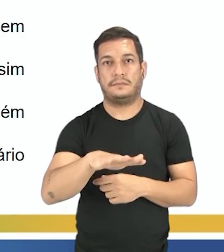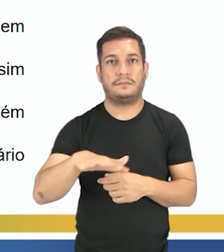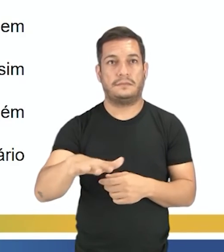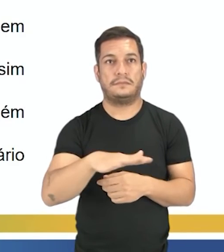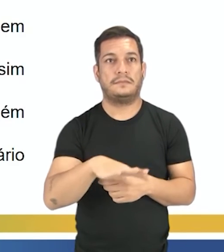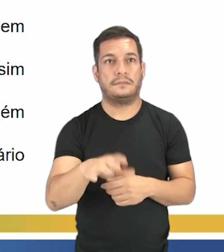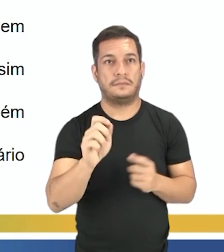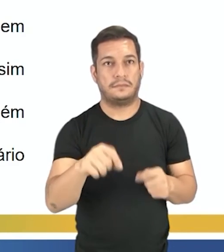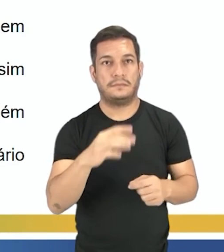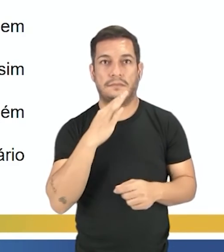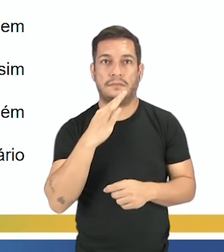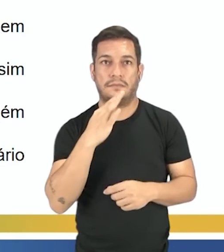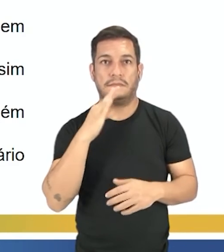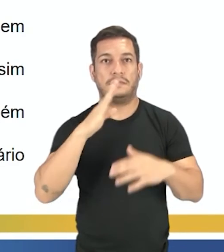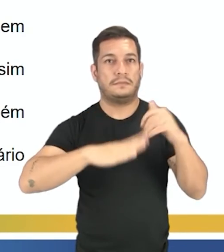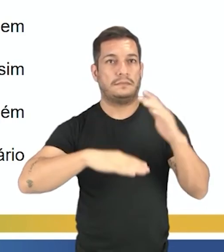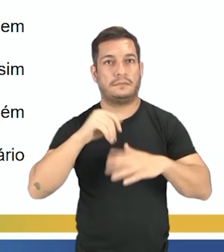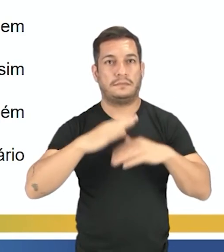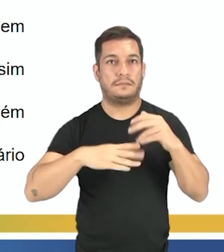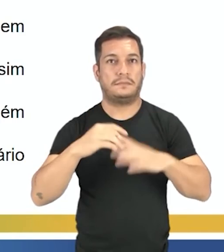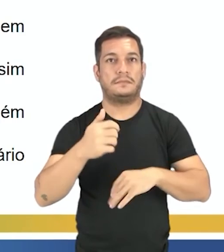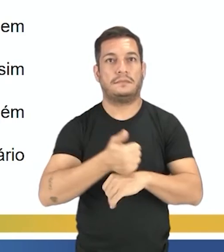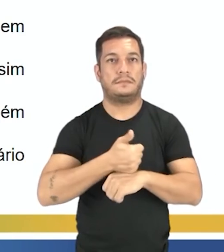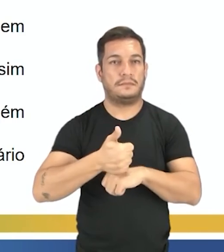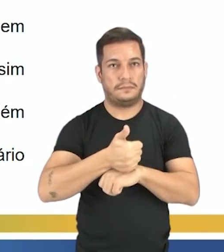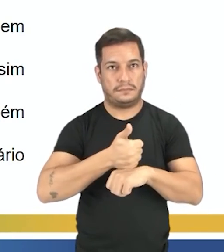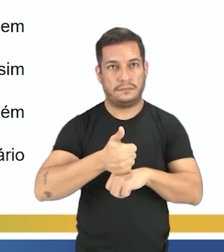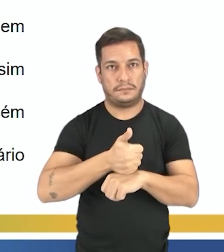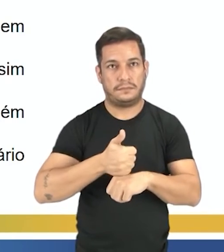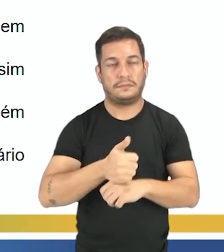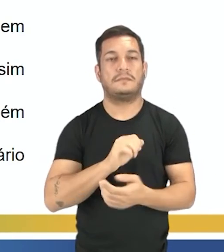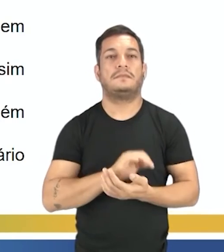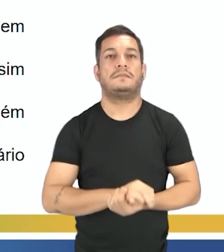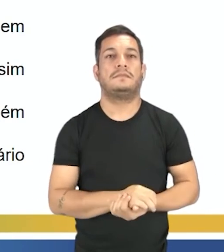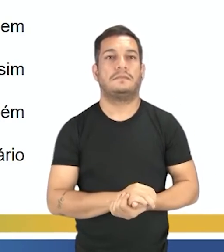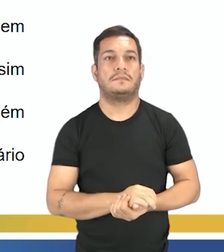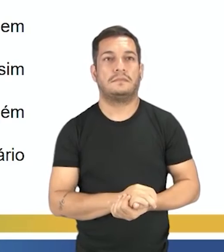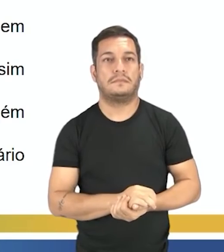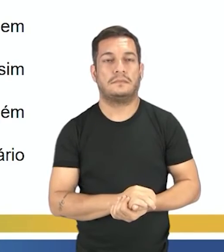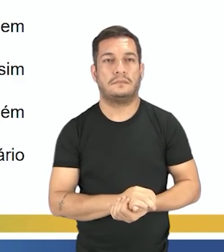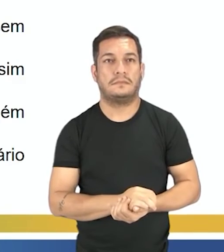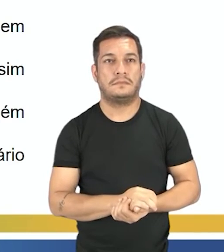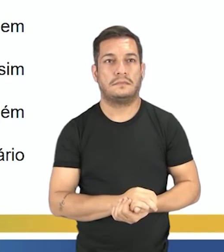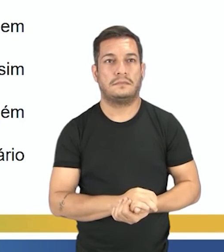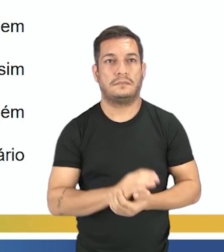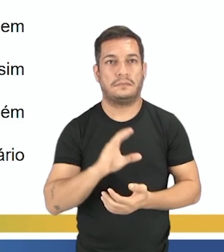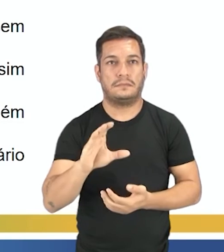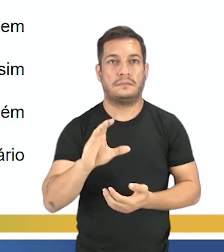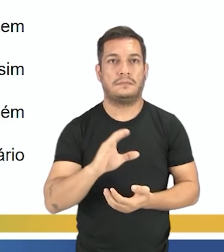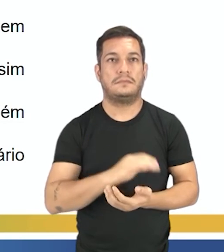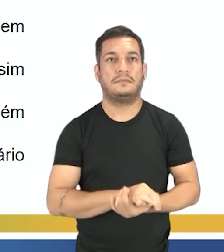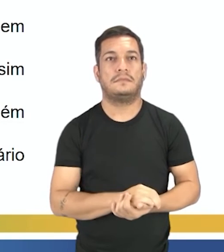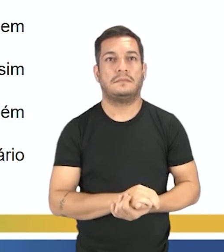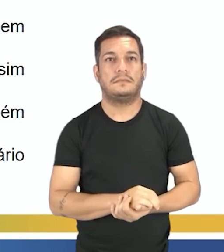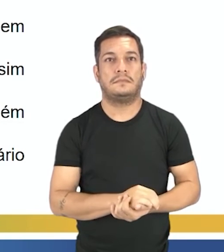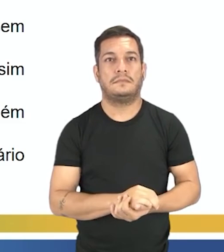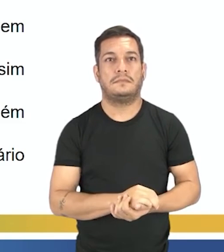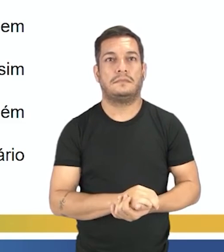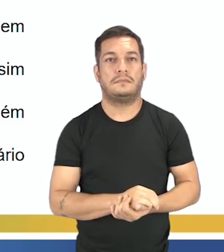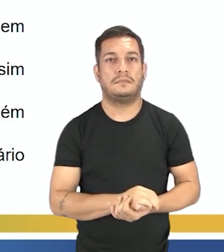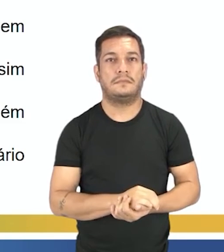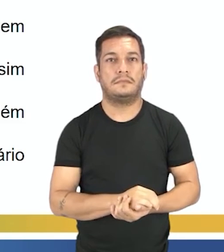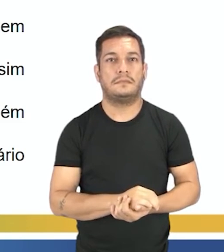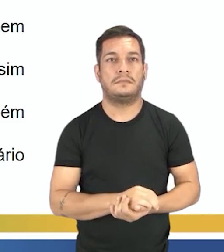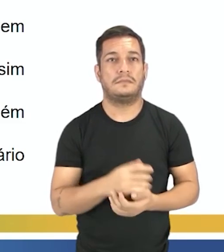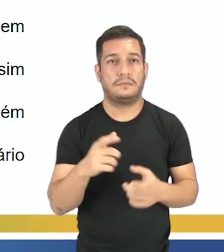que fossem reconhecidas como profissionais qualificadas. C, manter